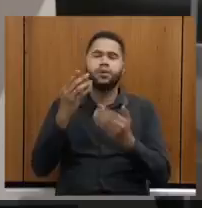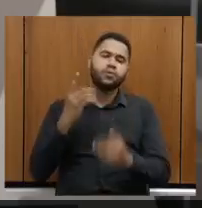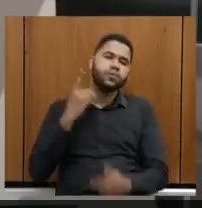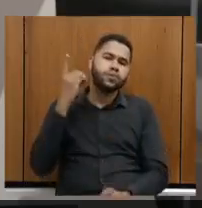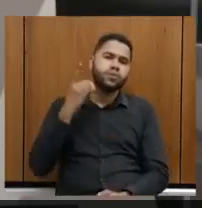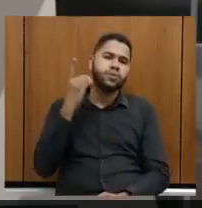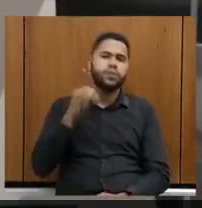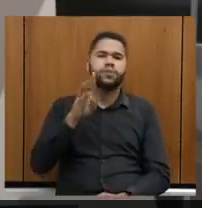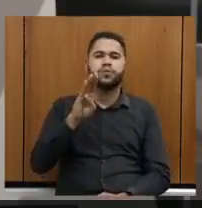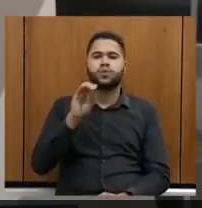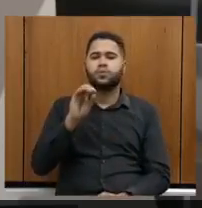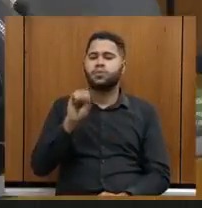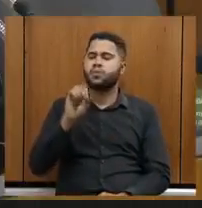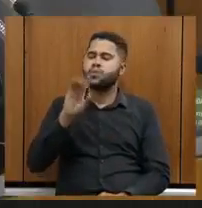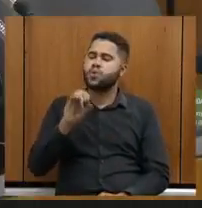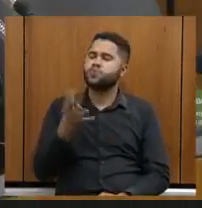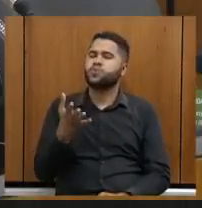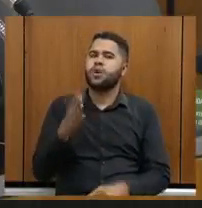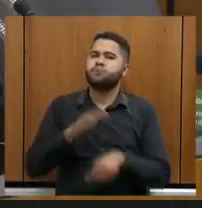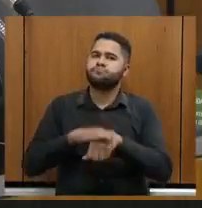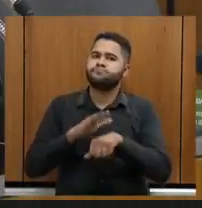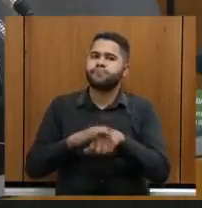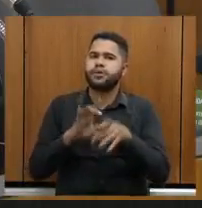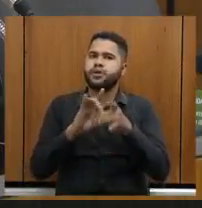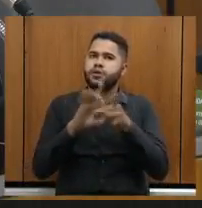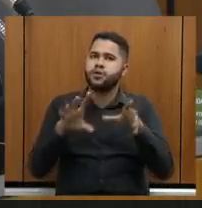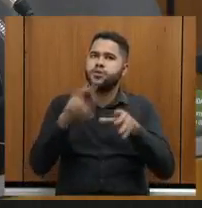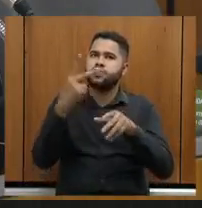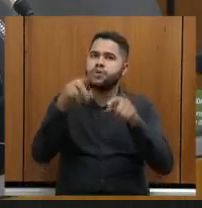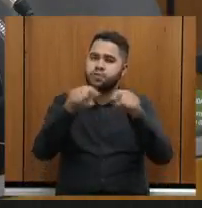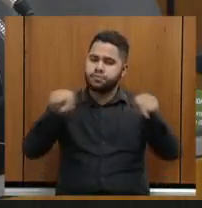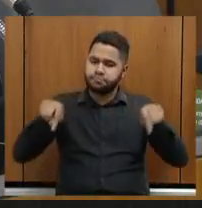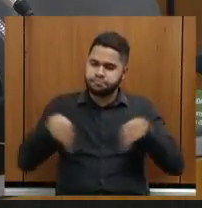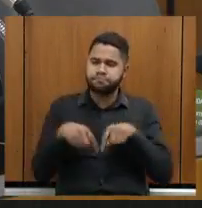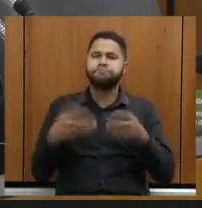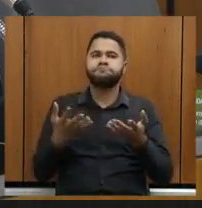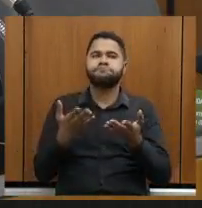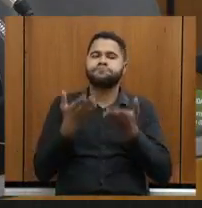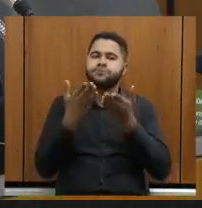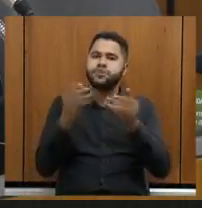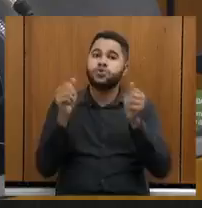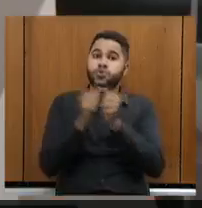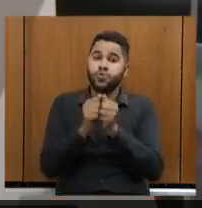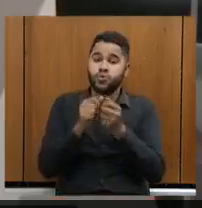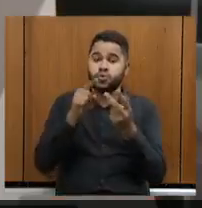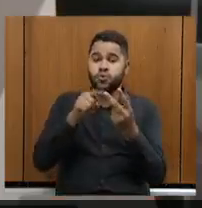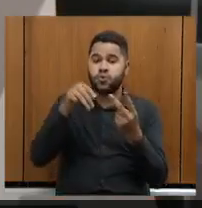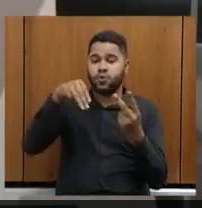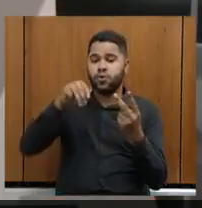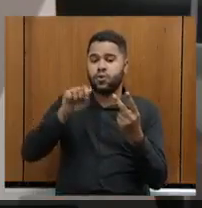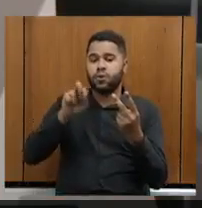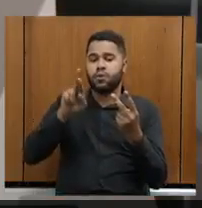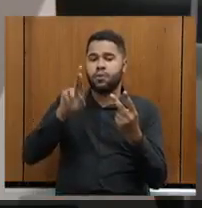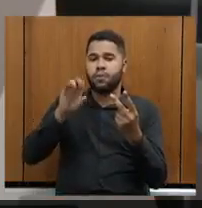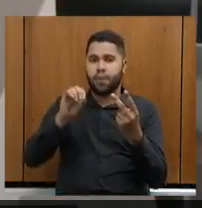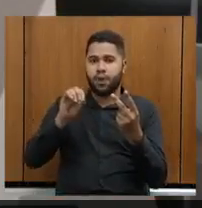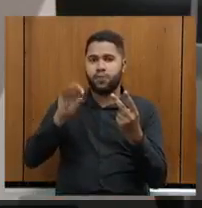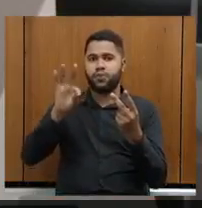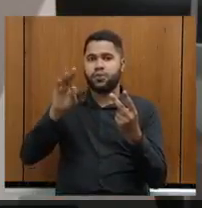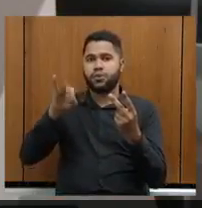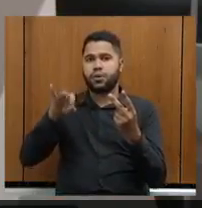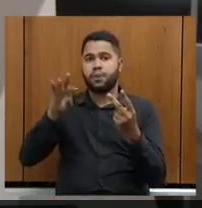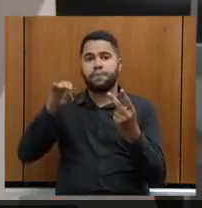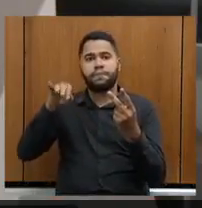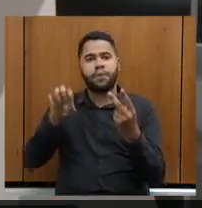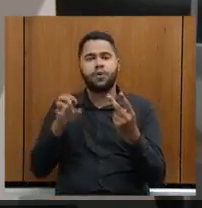disponibilização do seu gabinete para esse trabalho conjunto. O senhor e o Mauro Tramonte aqui realmente nos dão